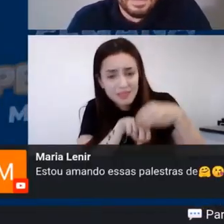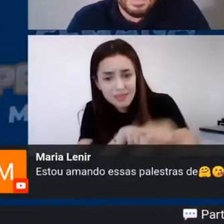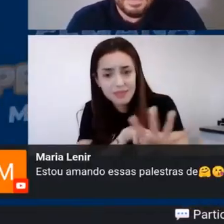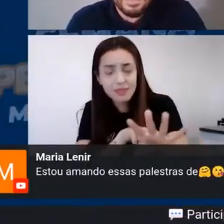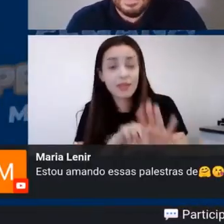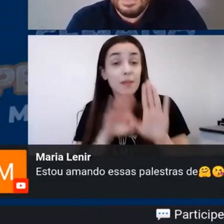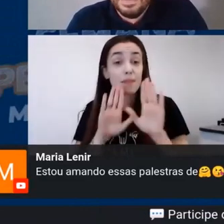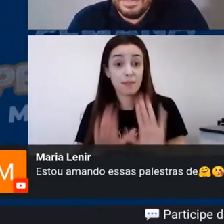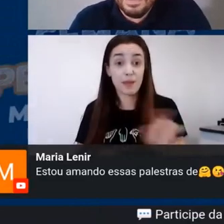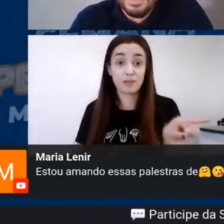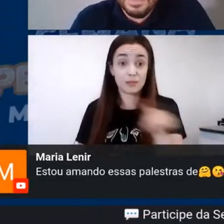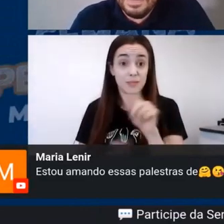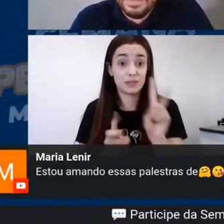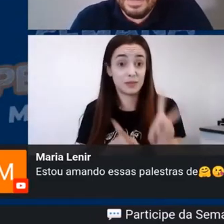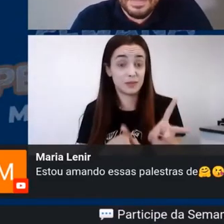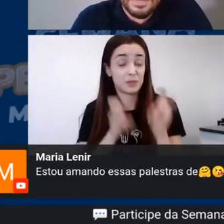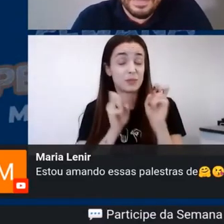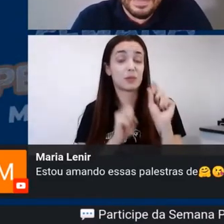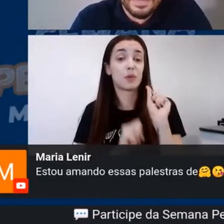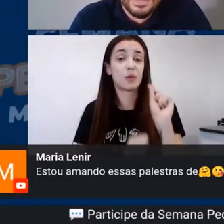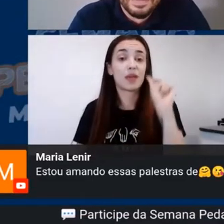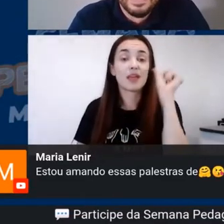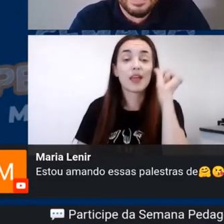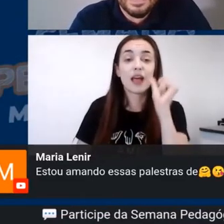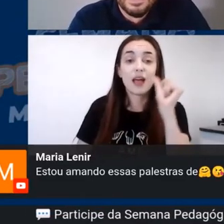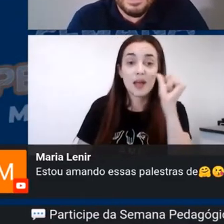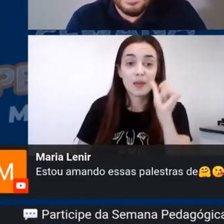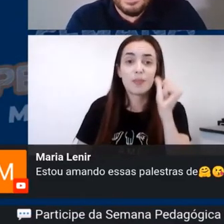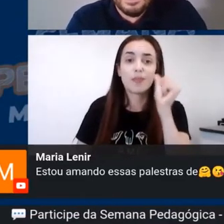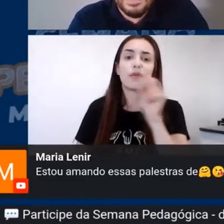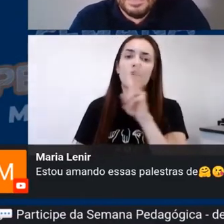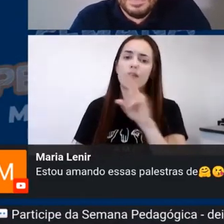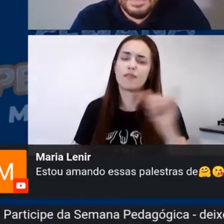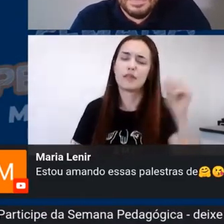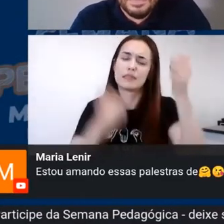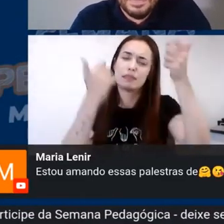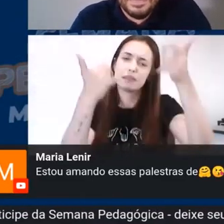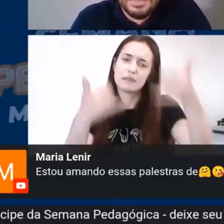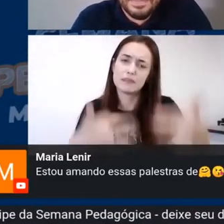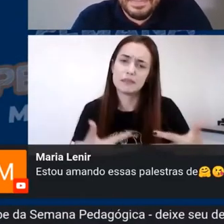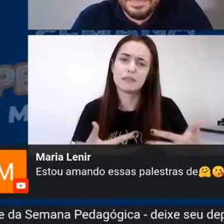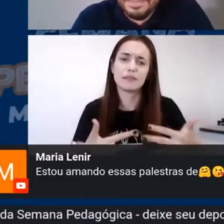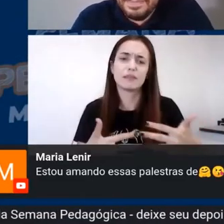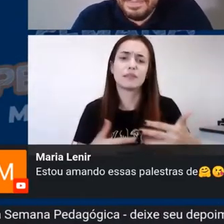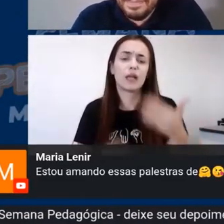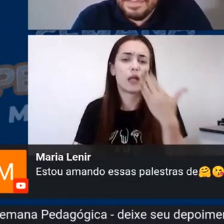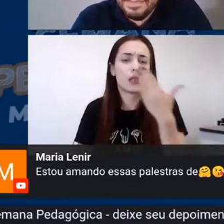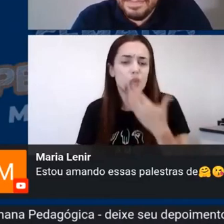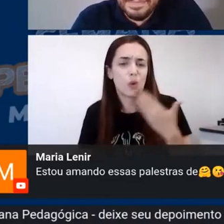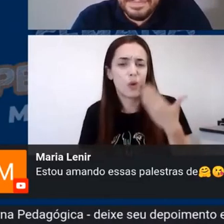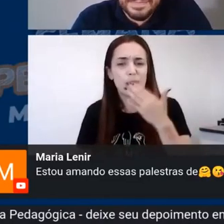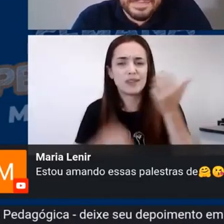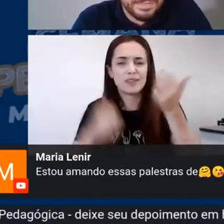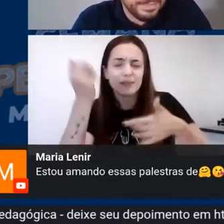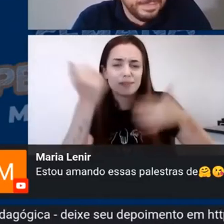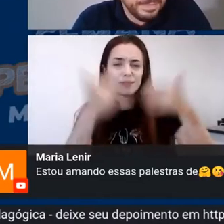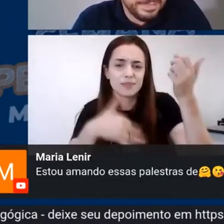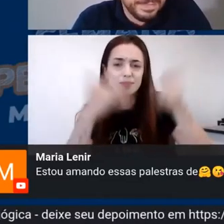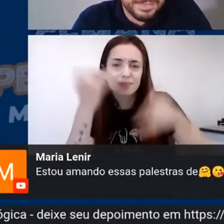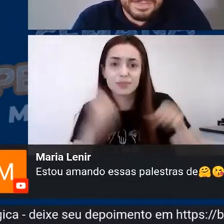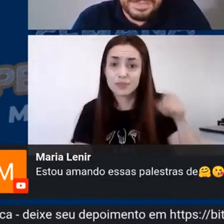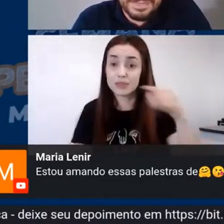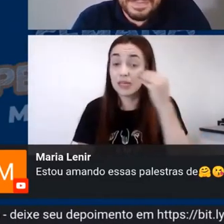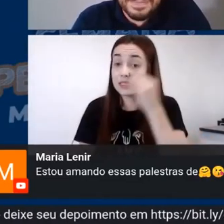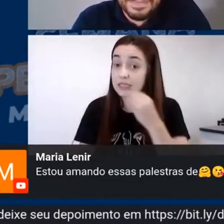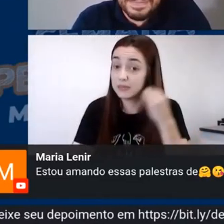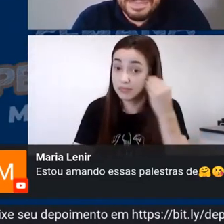ela está dentro de escolas, ou seja, em São Paulo, na universidade, mas ela sempre trabalha com escolas. Eu tenho a oportunidade dela trabalhar com a escola do